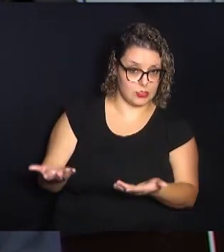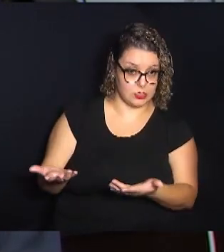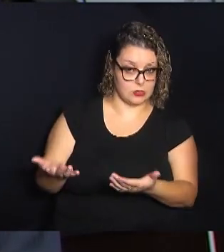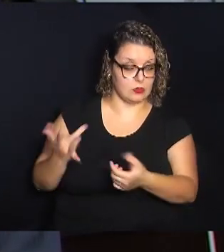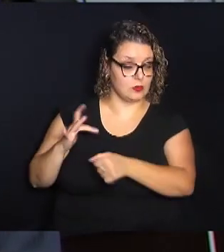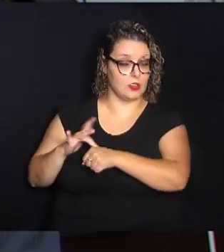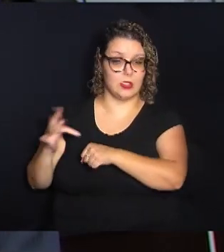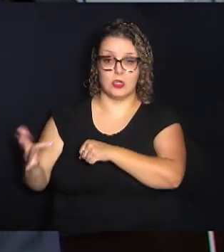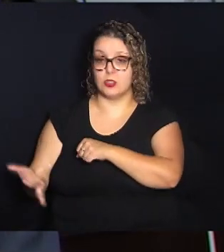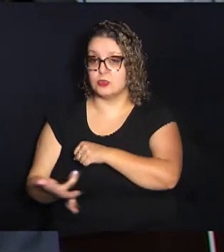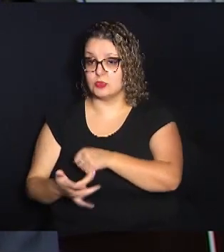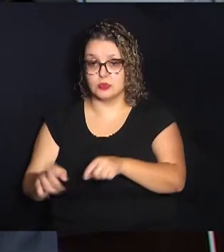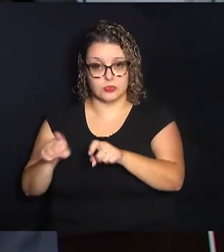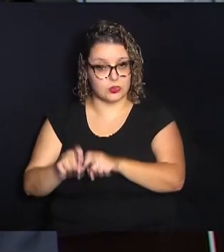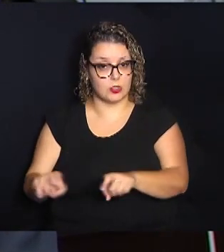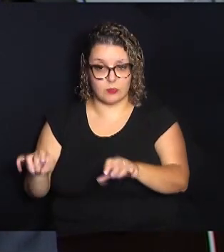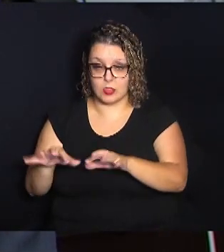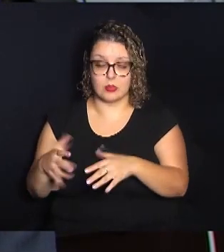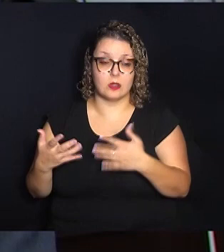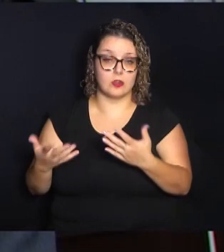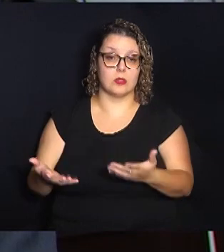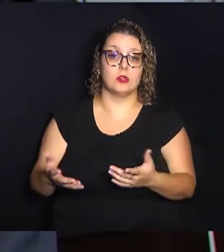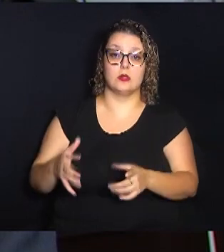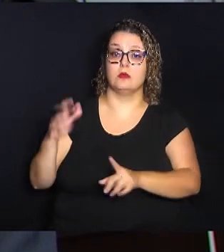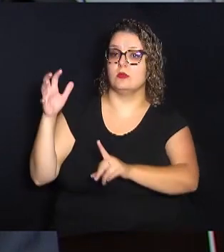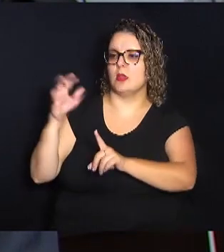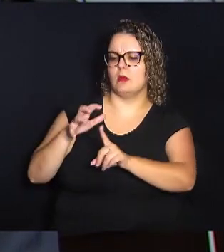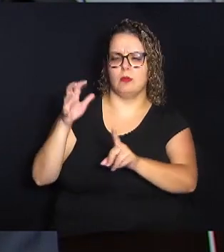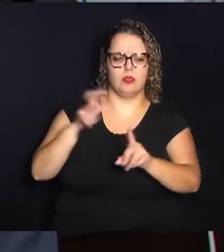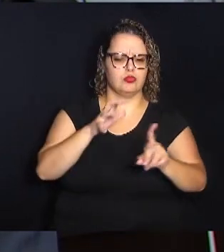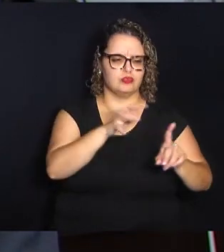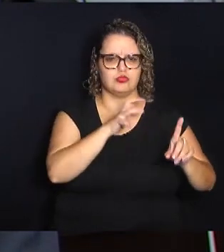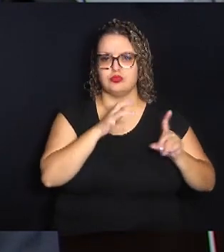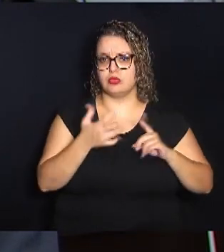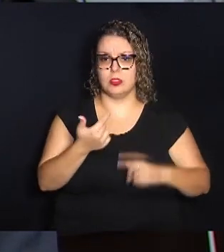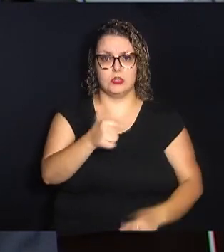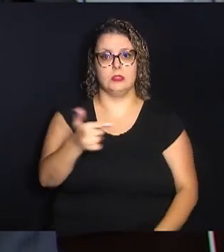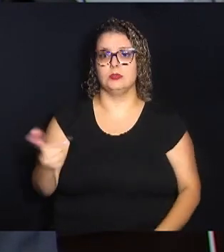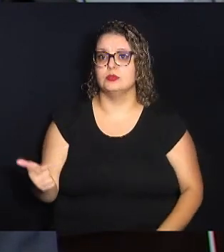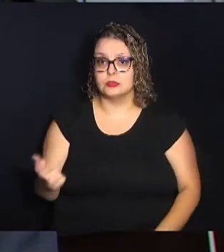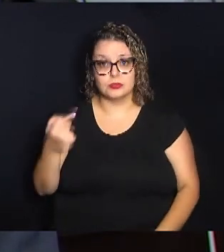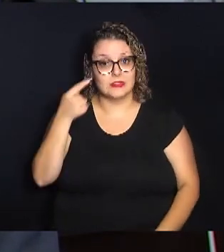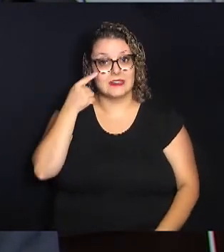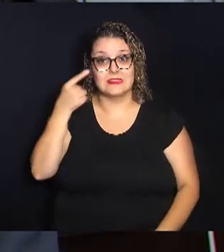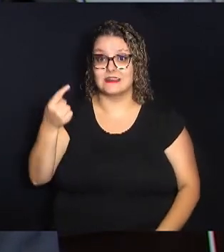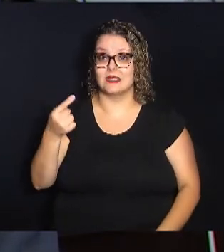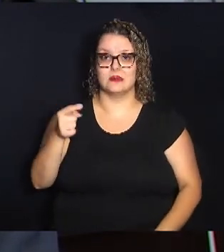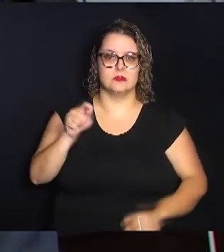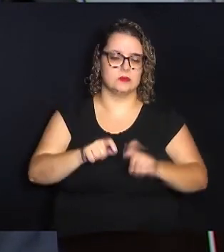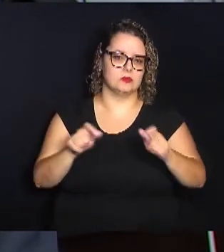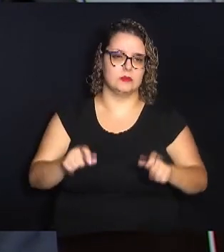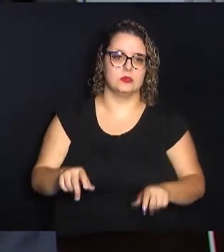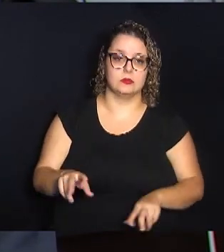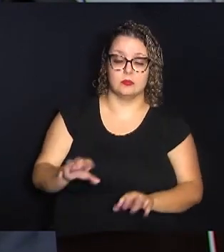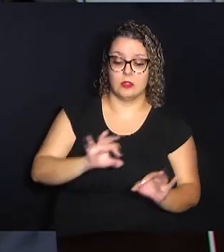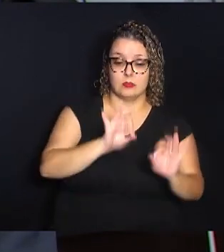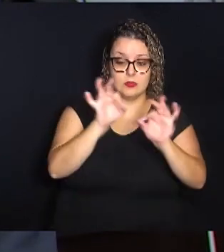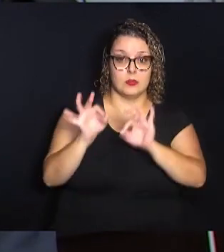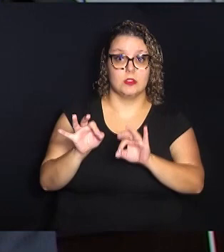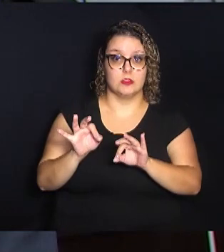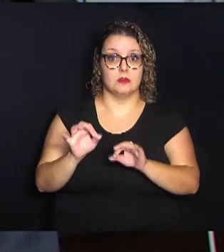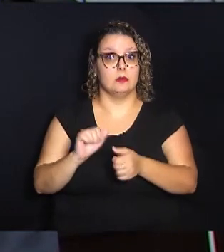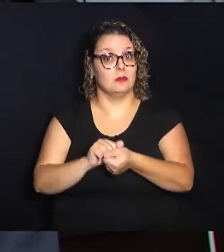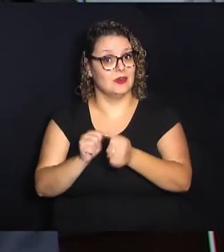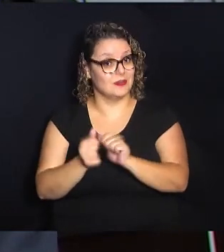rede de computadores, você acaba atingindo um número incalculável de pessoas. Então, para você reparar